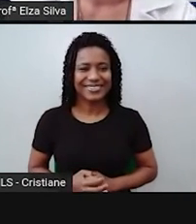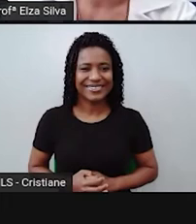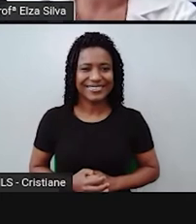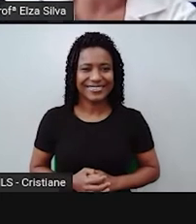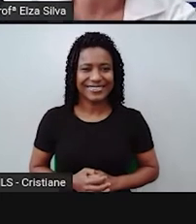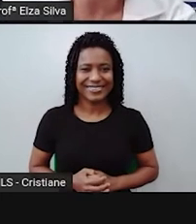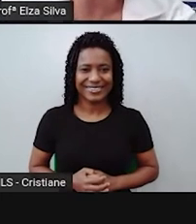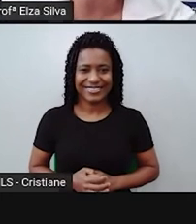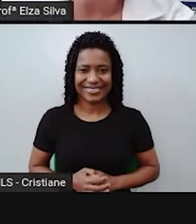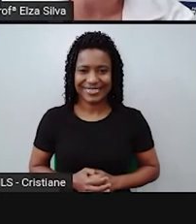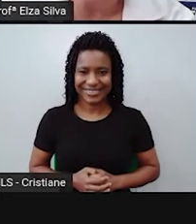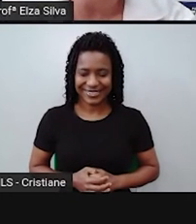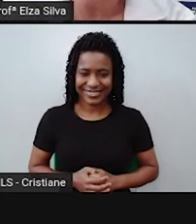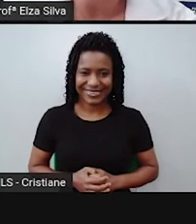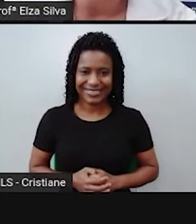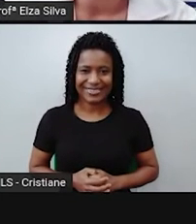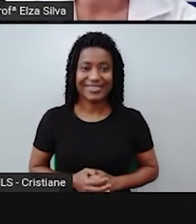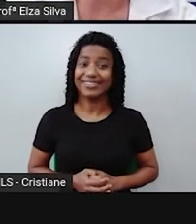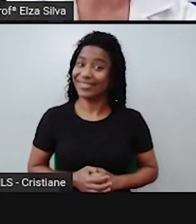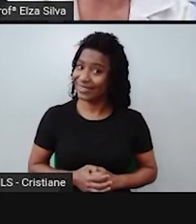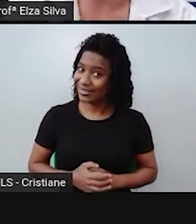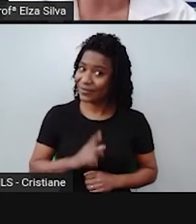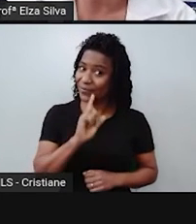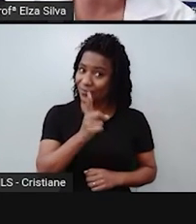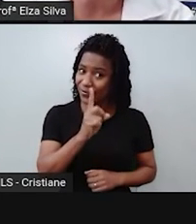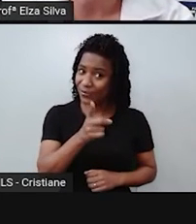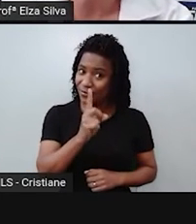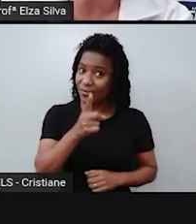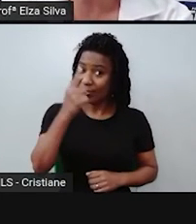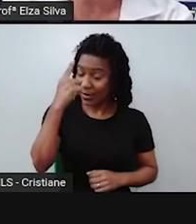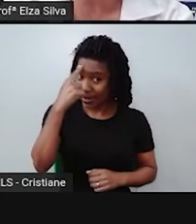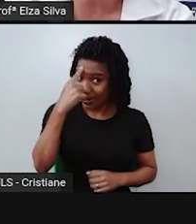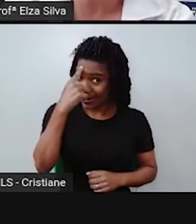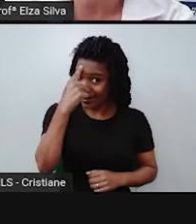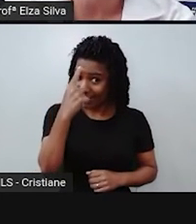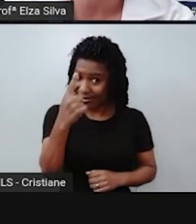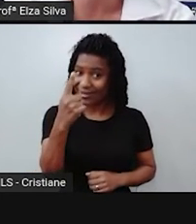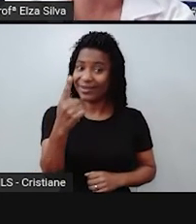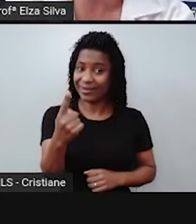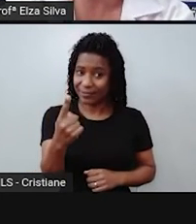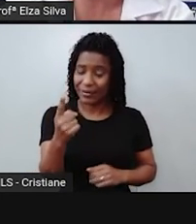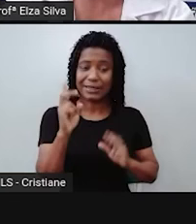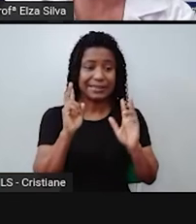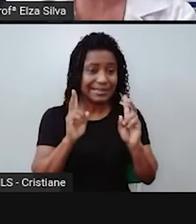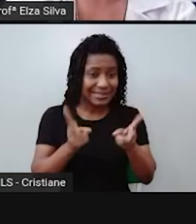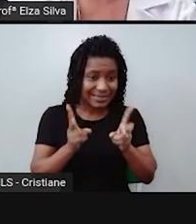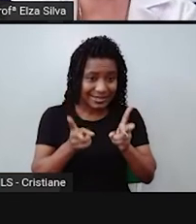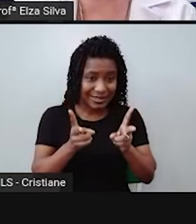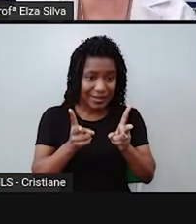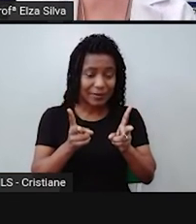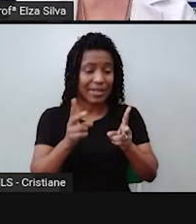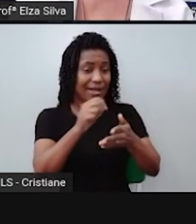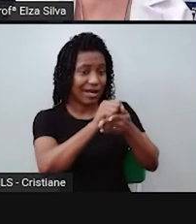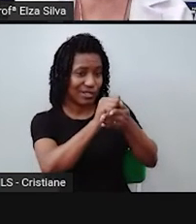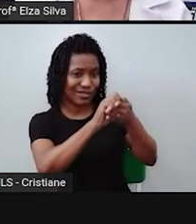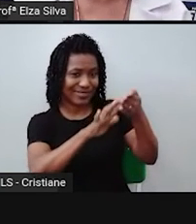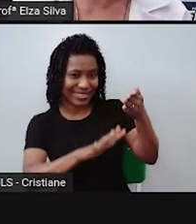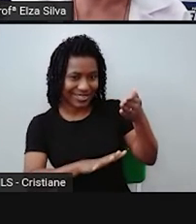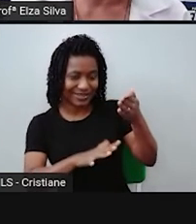Não se esqueçam de que sempre nós disponibilizamos o link dessas atividades